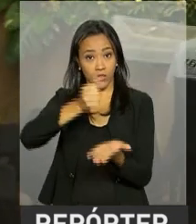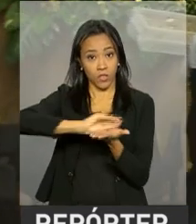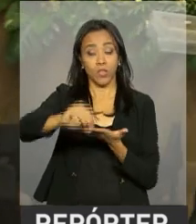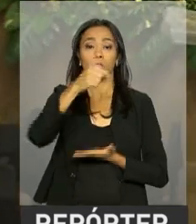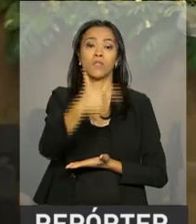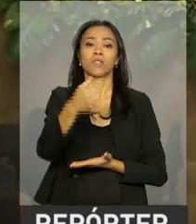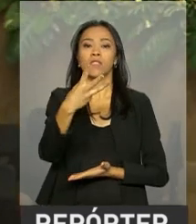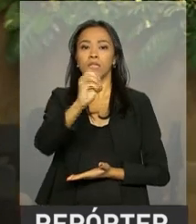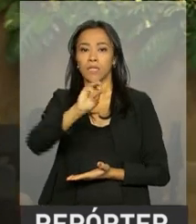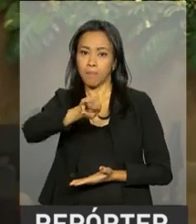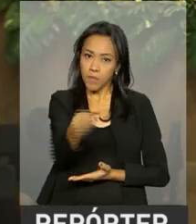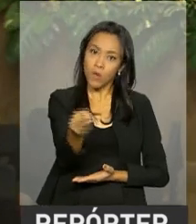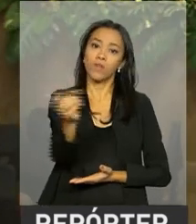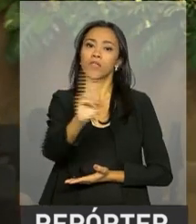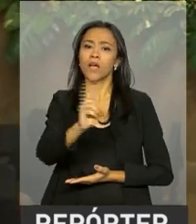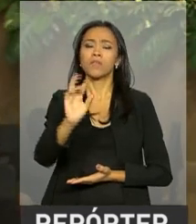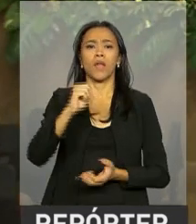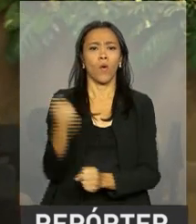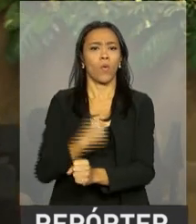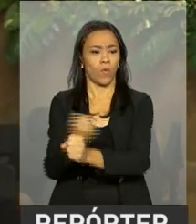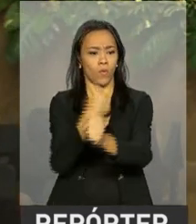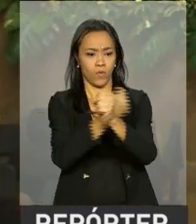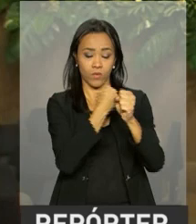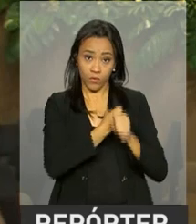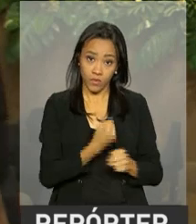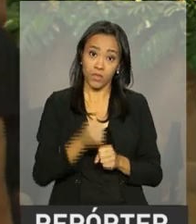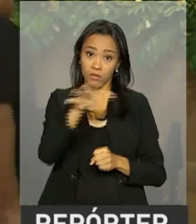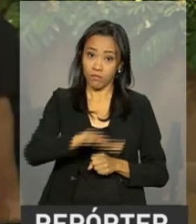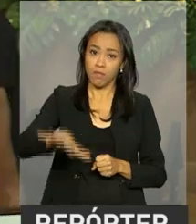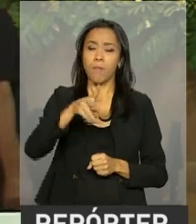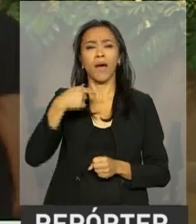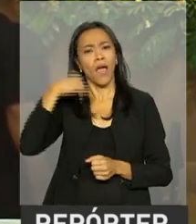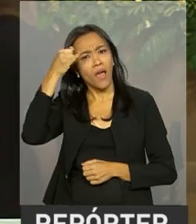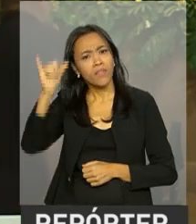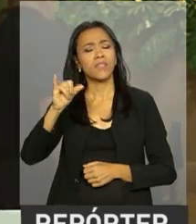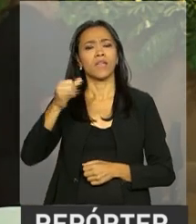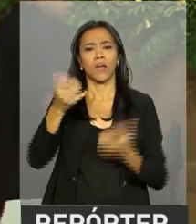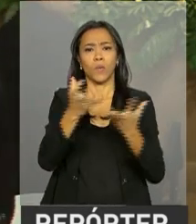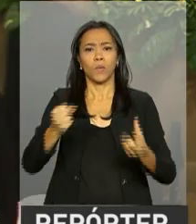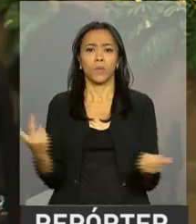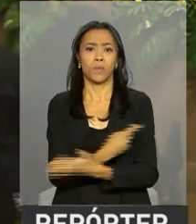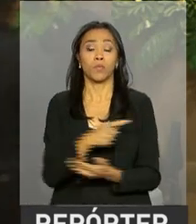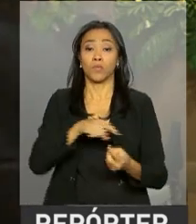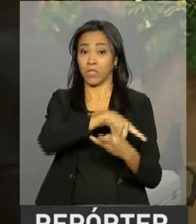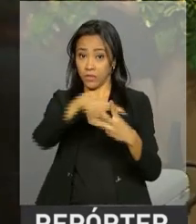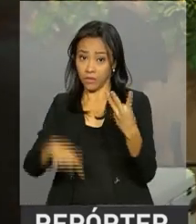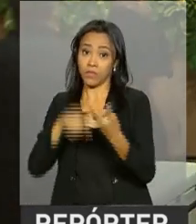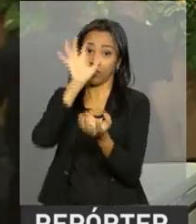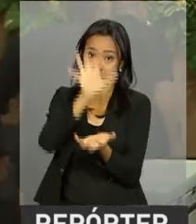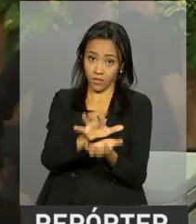milhões para obras de combate aos efeitos da seca no Ceará, Pernambuco, Paraíba e também